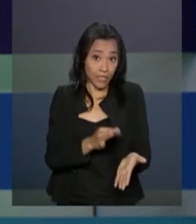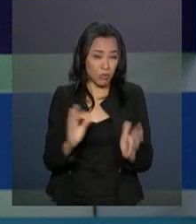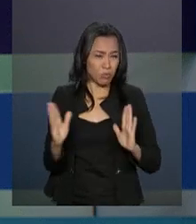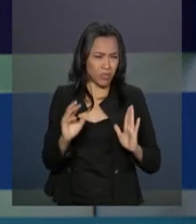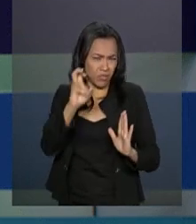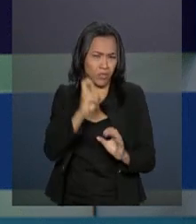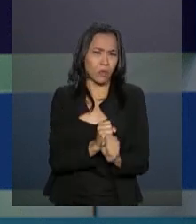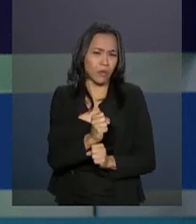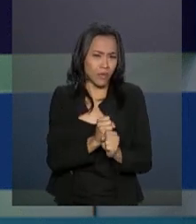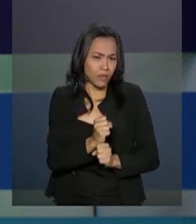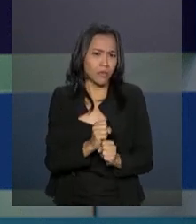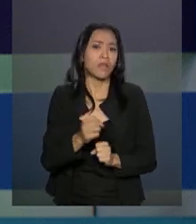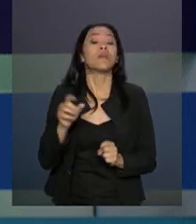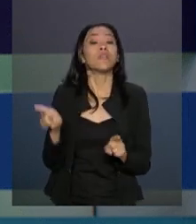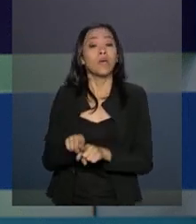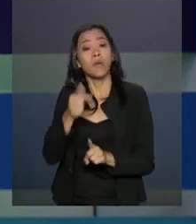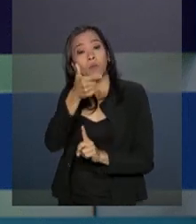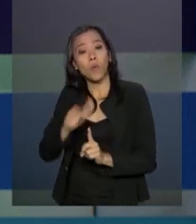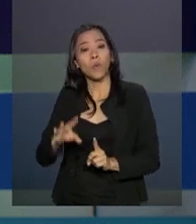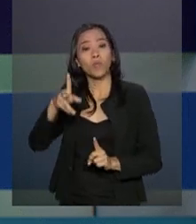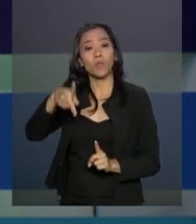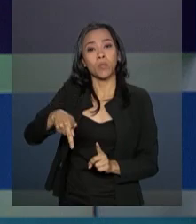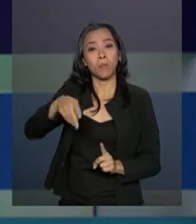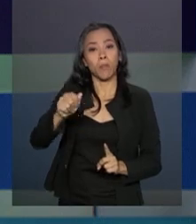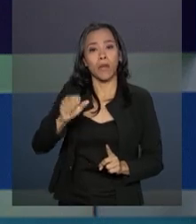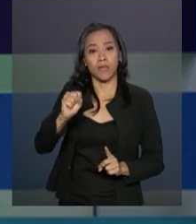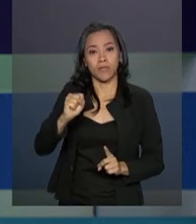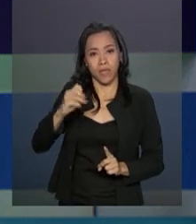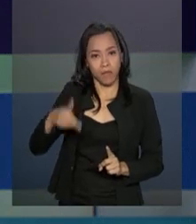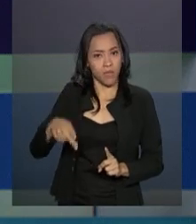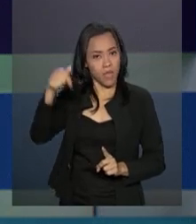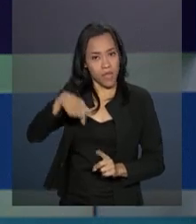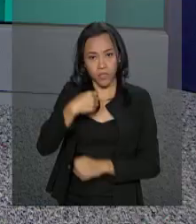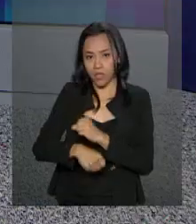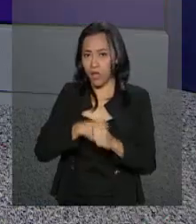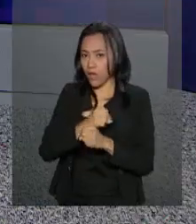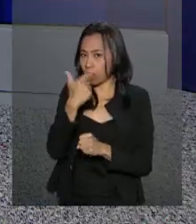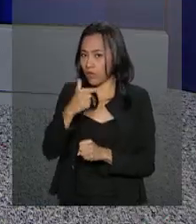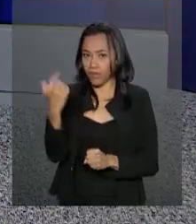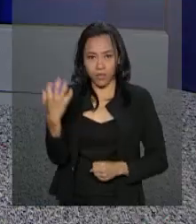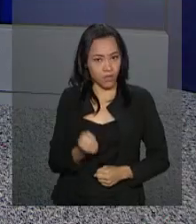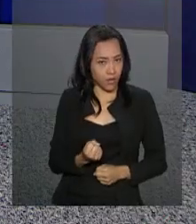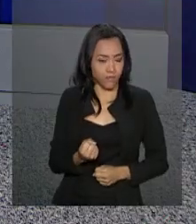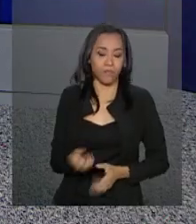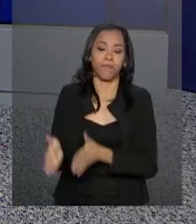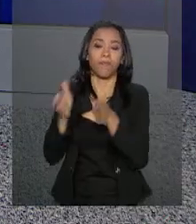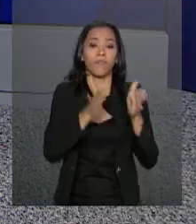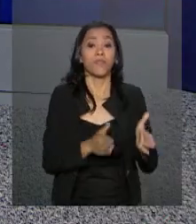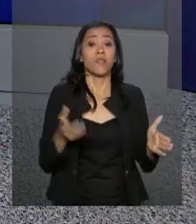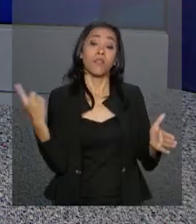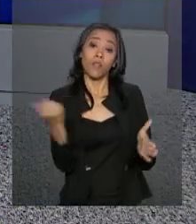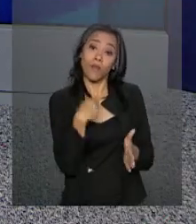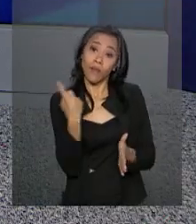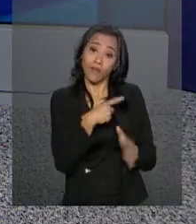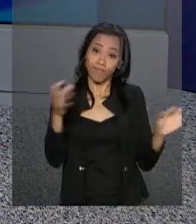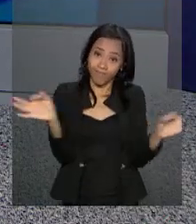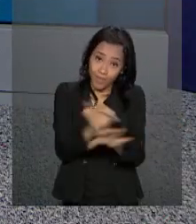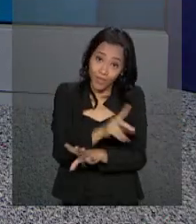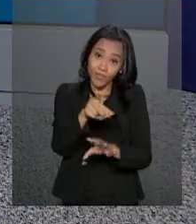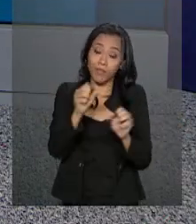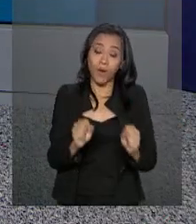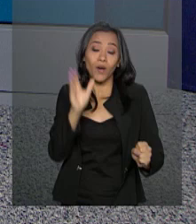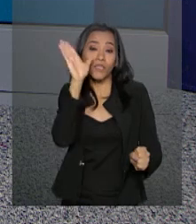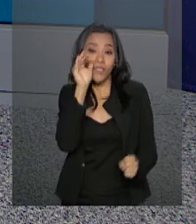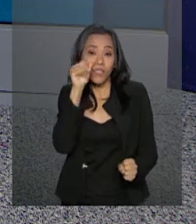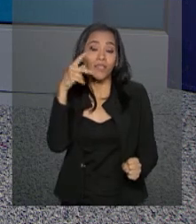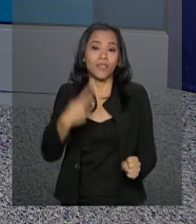servidores que são inscritos no PASEP, não haverá mais saques este ano. Nós ficamos por aqui. Você acompanha a nossa programação ao